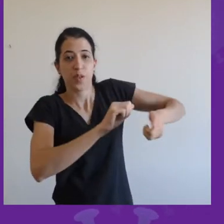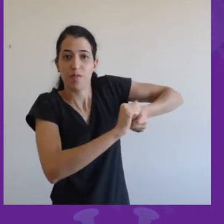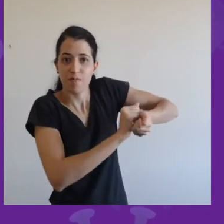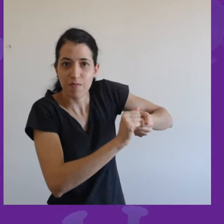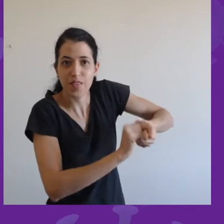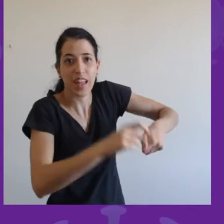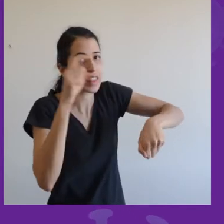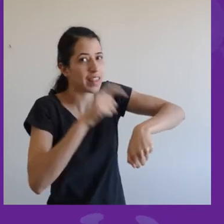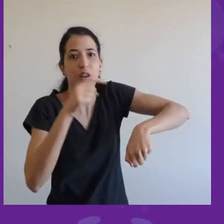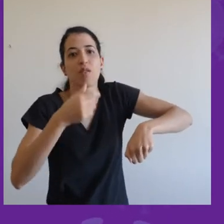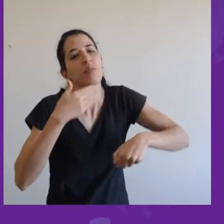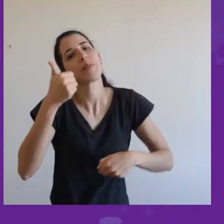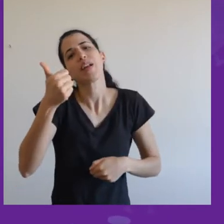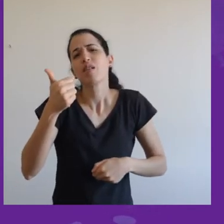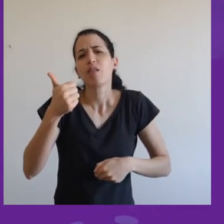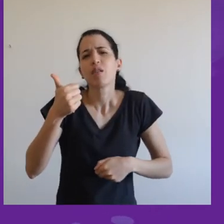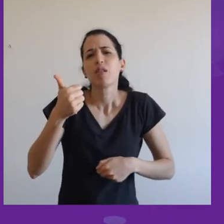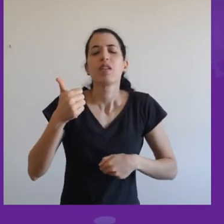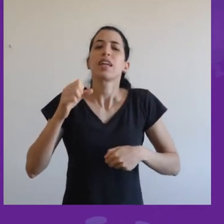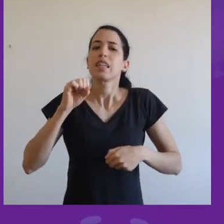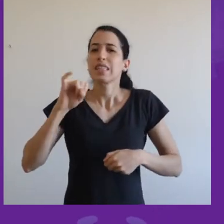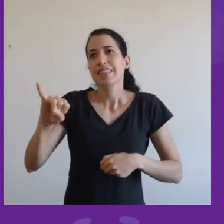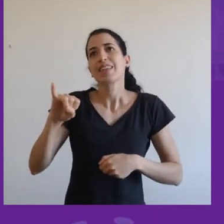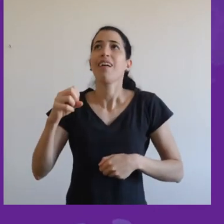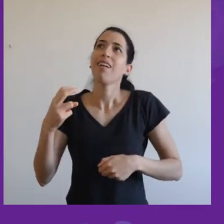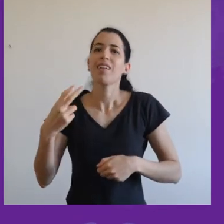roupa e já colocar imediatamente para lavar, é o ideal.